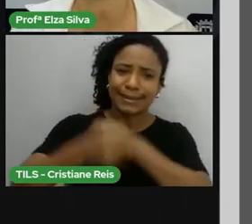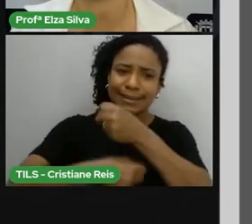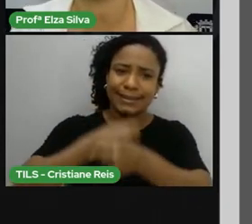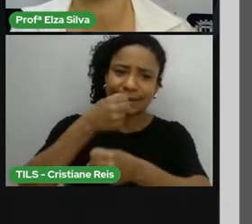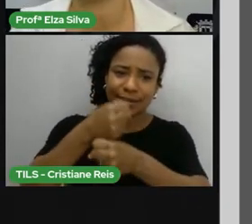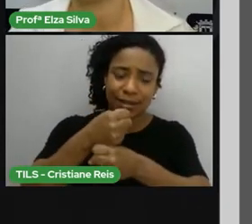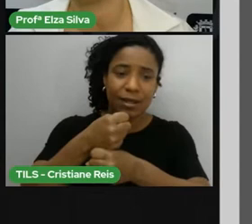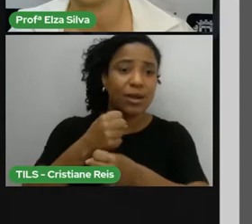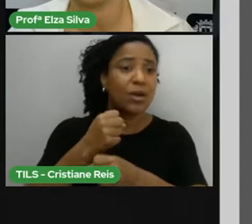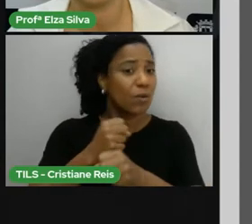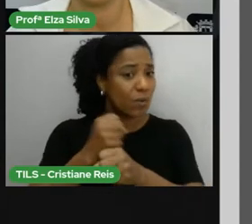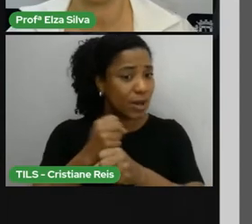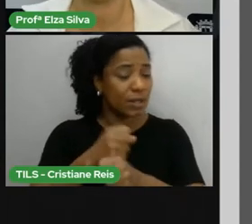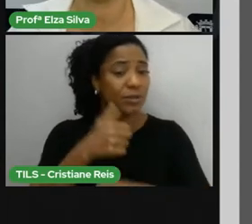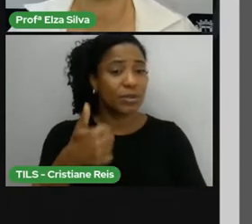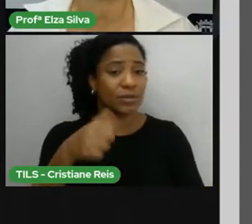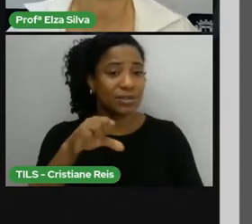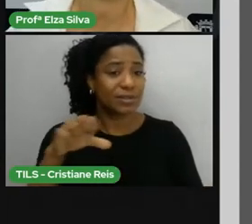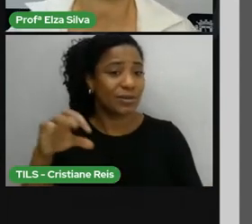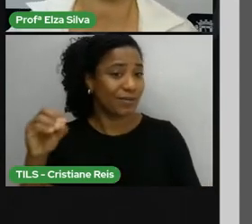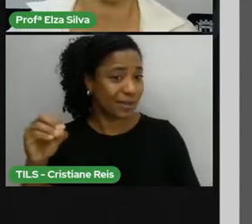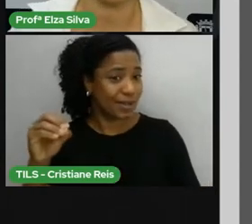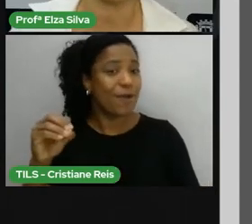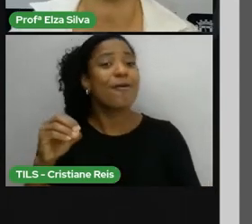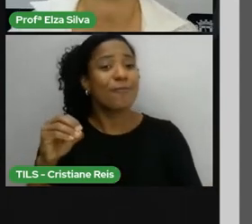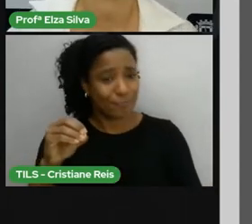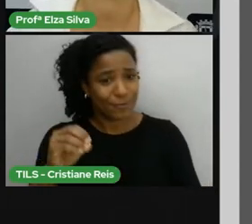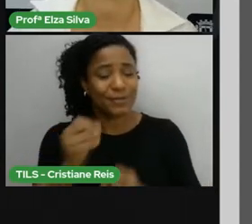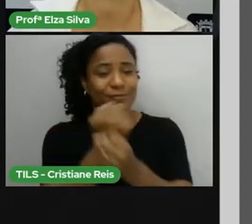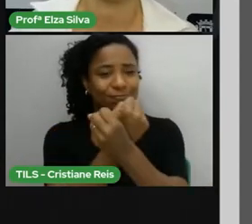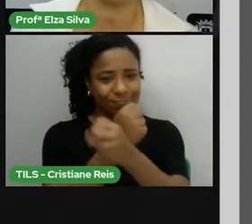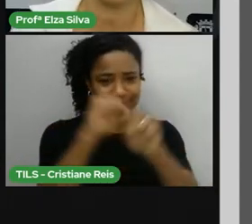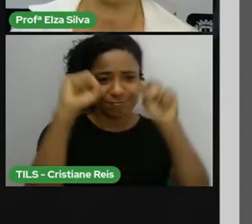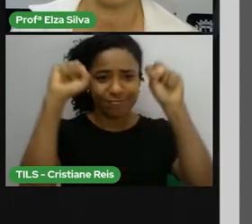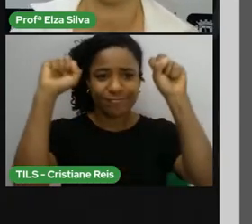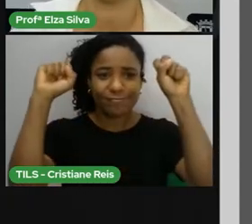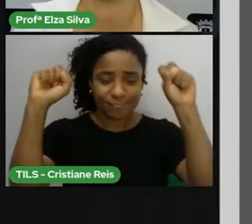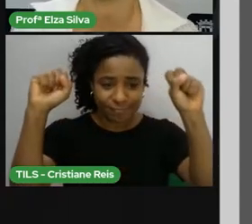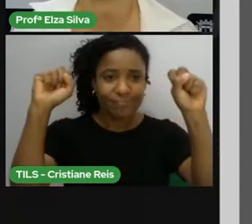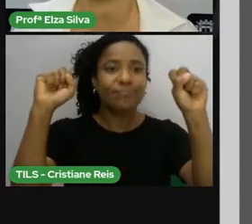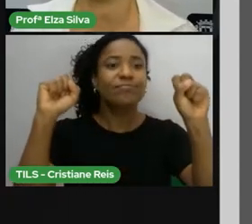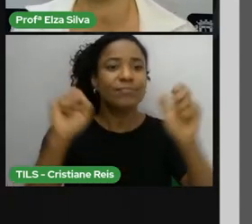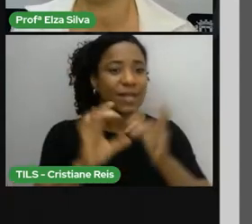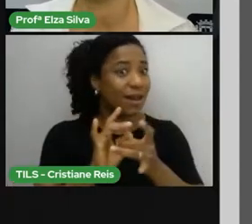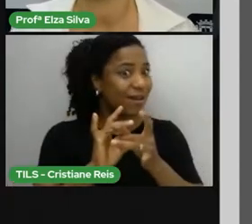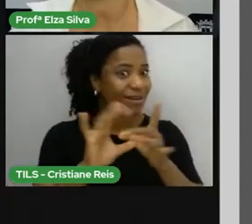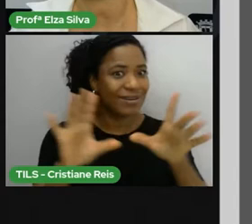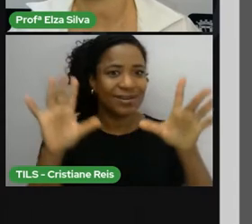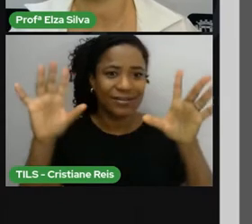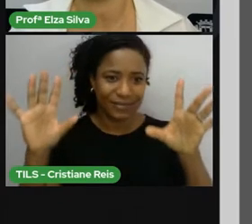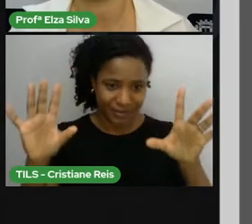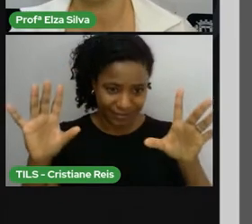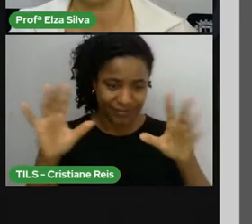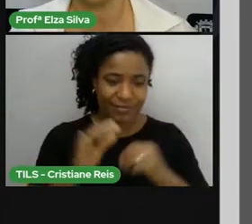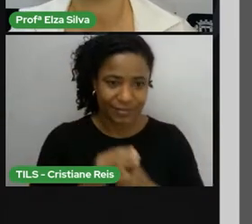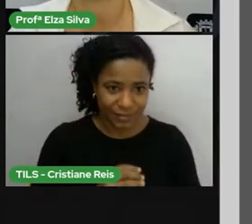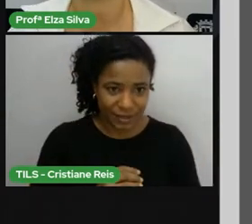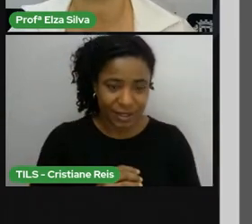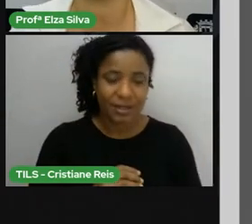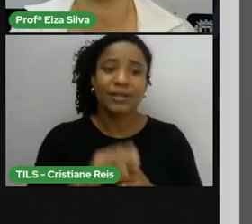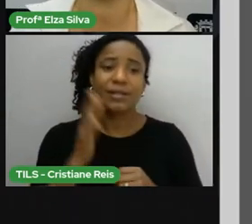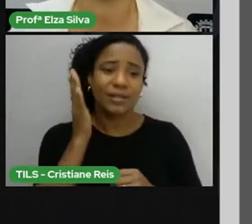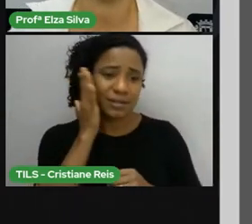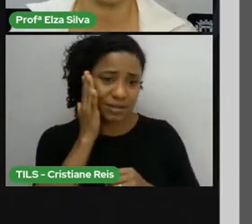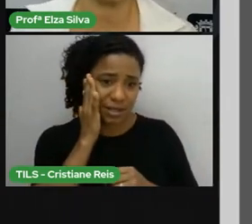internacional. Então, sabemos que a África foi colonizada pelo povo europeu e, como herança,